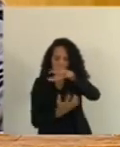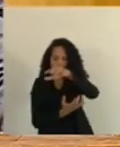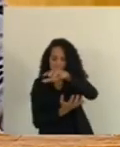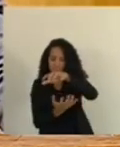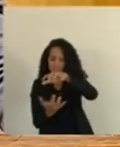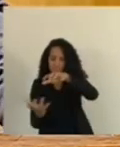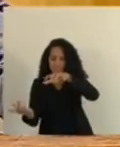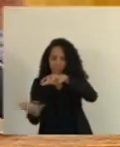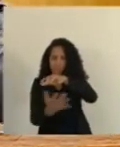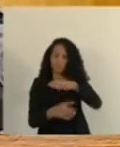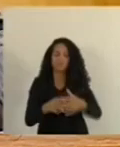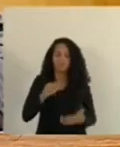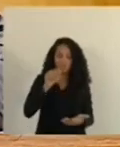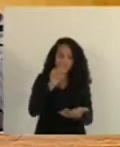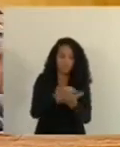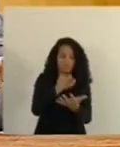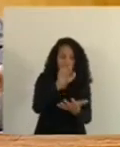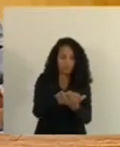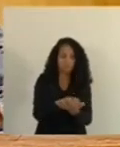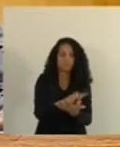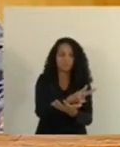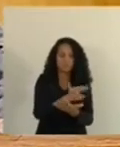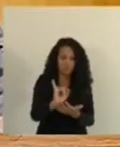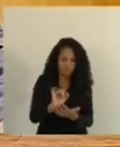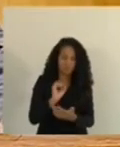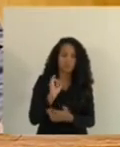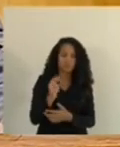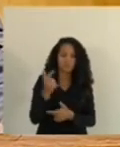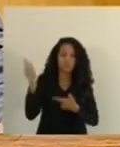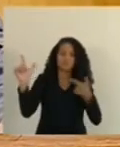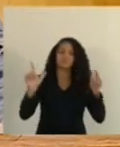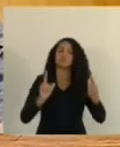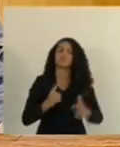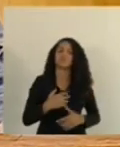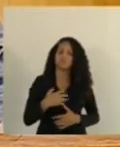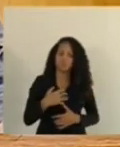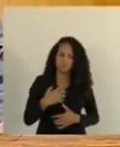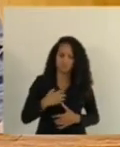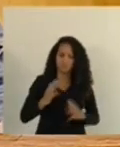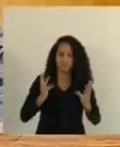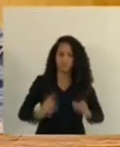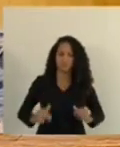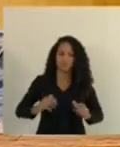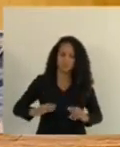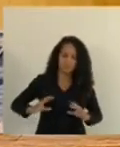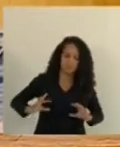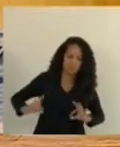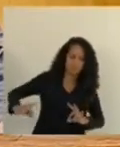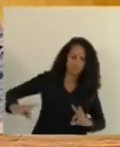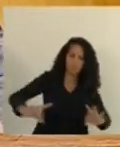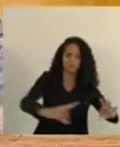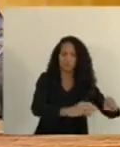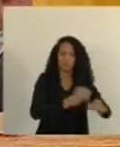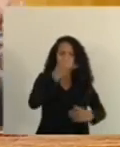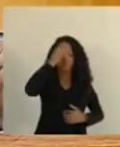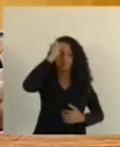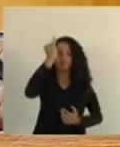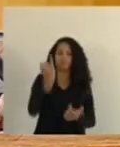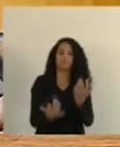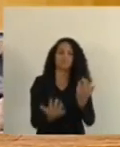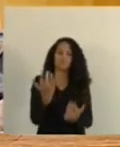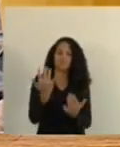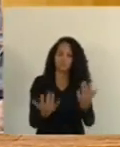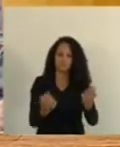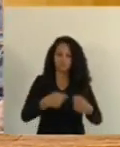multa a quem desrespeitar. Existem muitos outros meios de manejo e limpeza de áreas sem ser a queimada. Só para